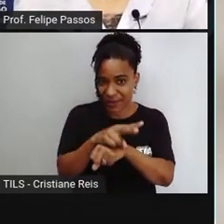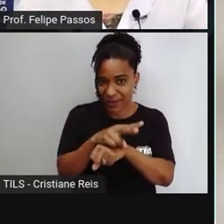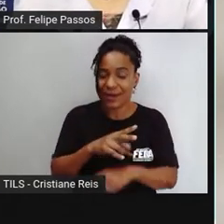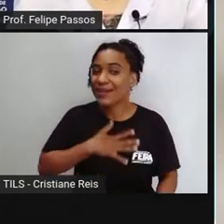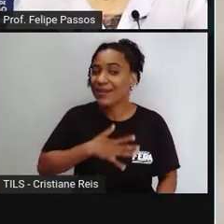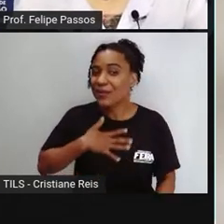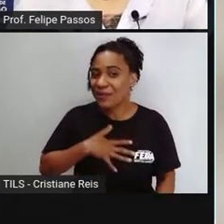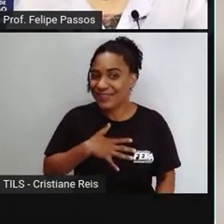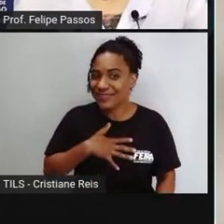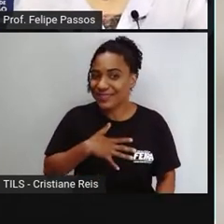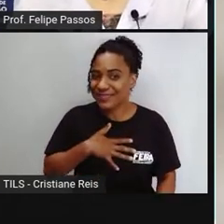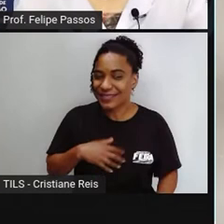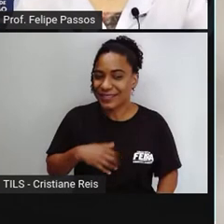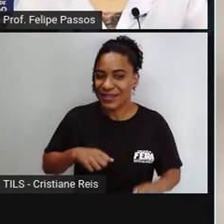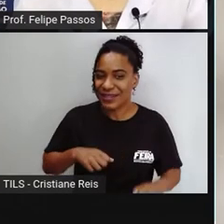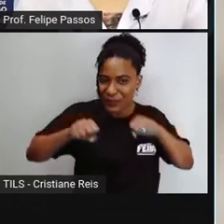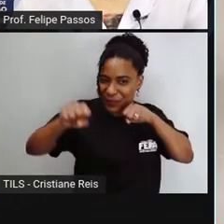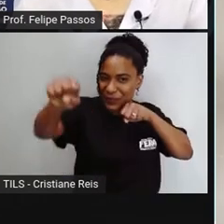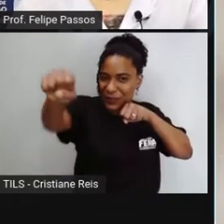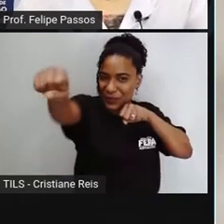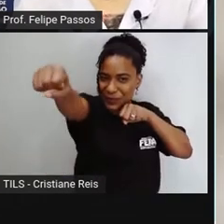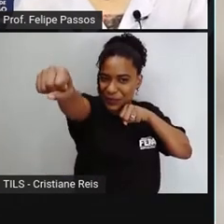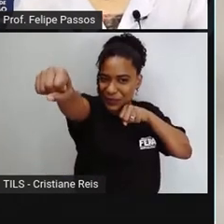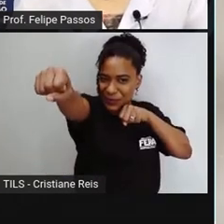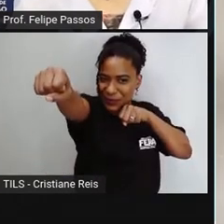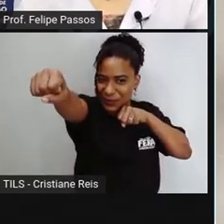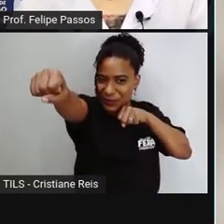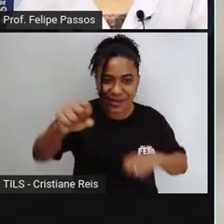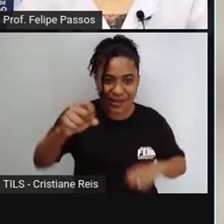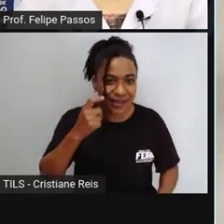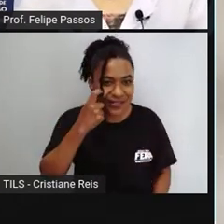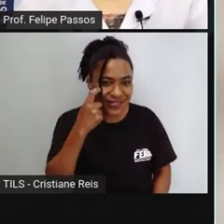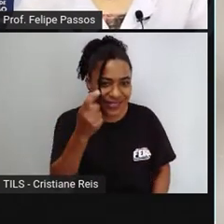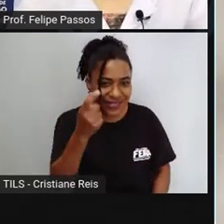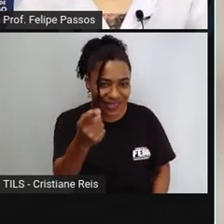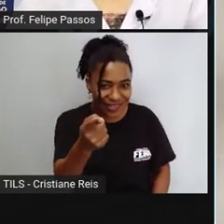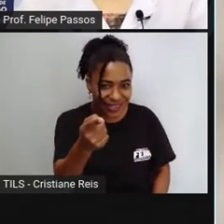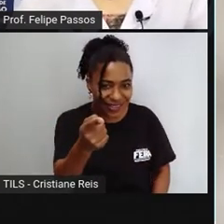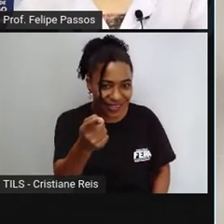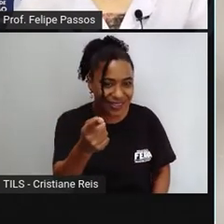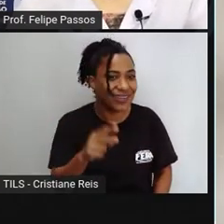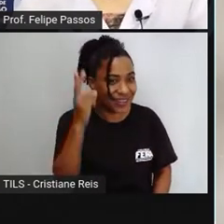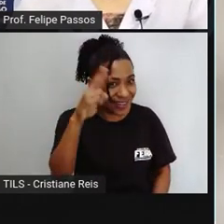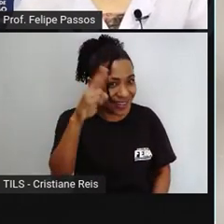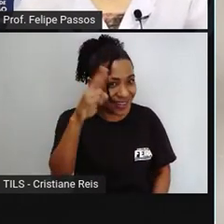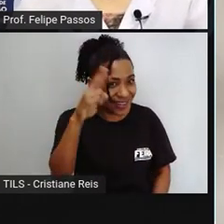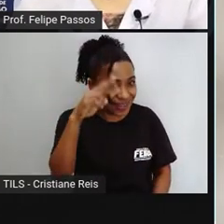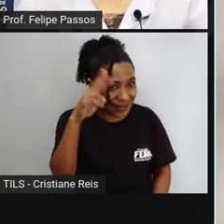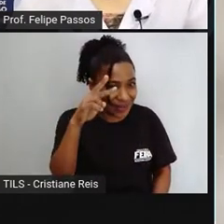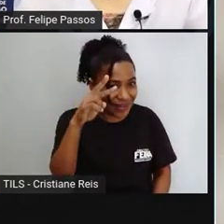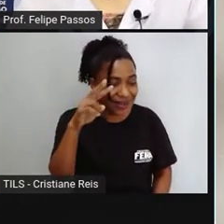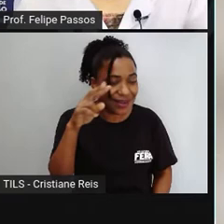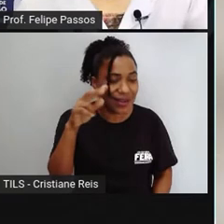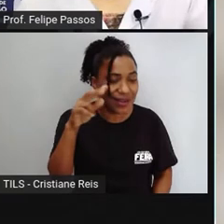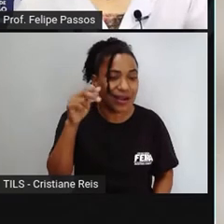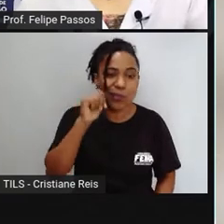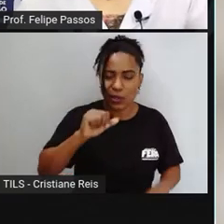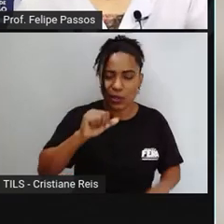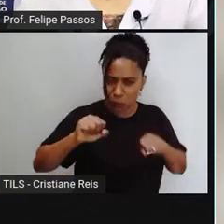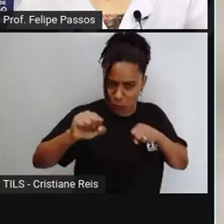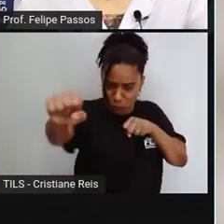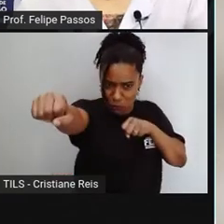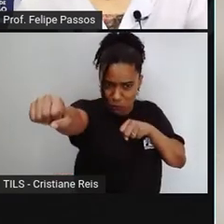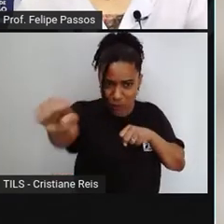Vocês devem estar associando, ó, que o símbolo daquela super-heroína viúva negra é essa marquinha